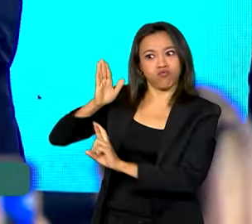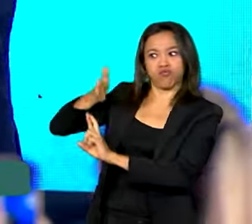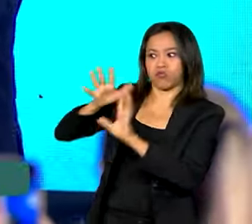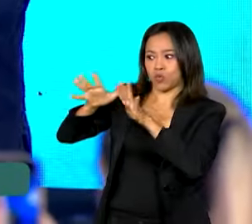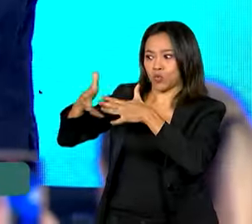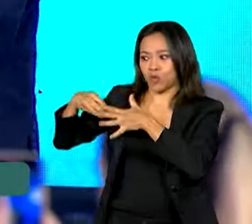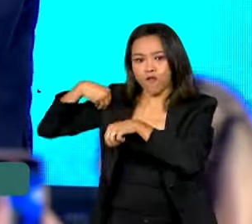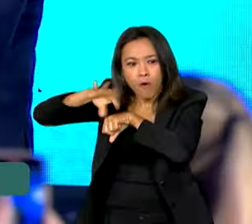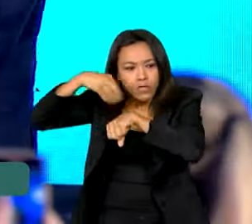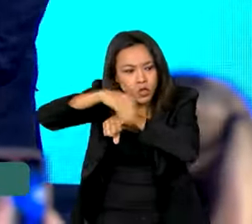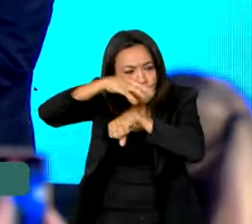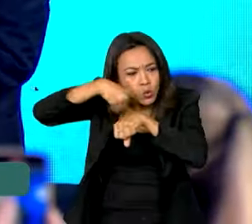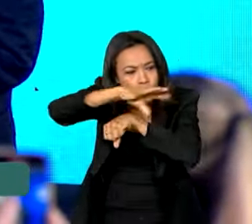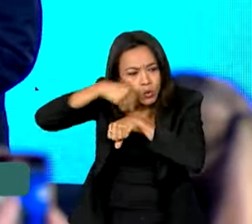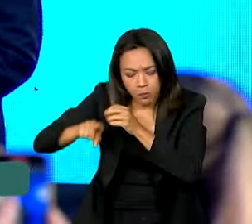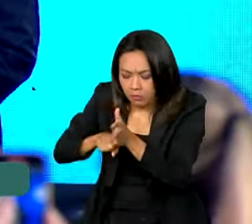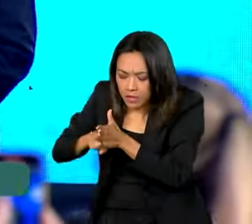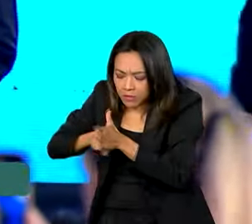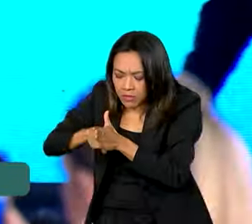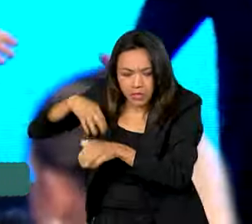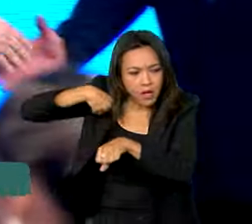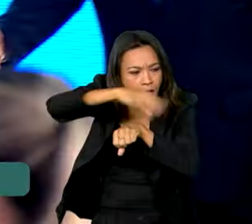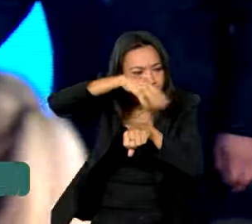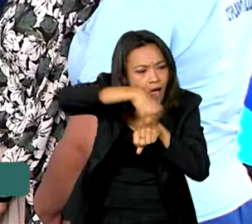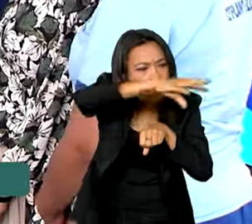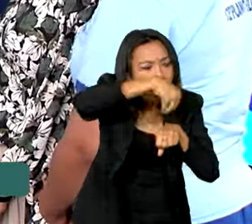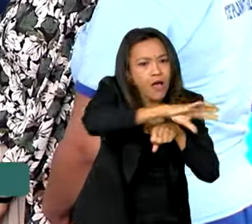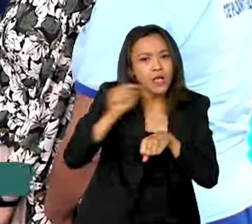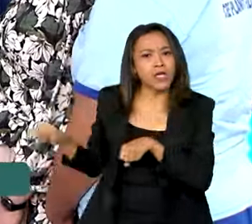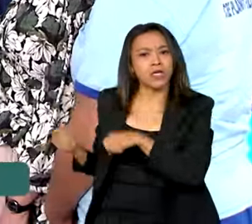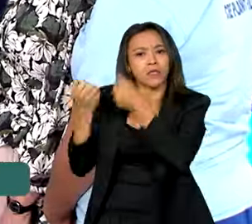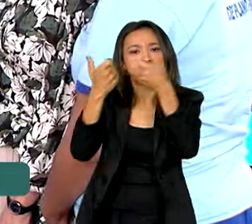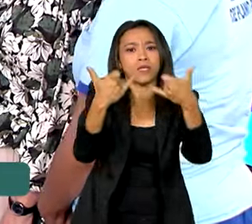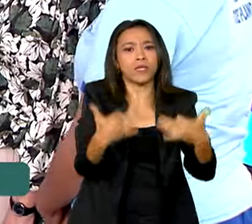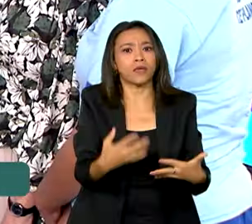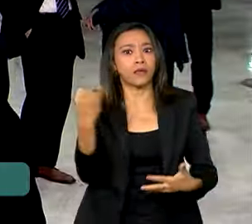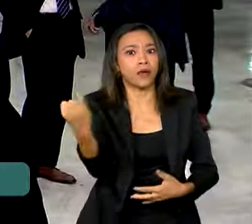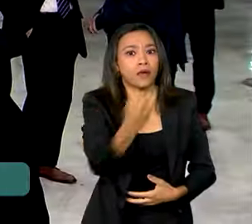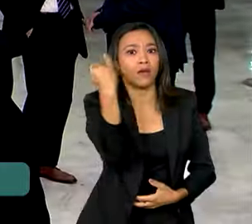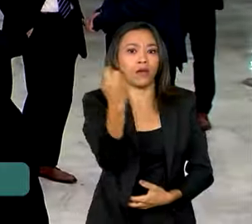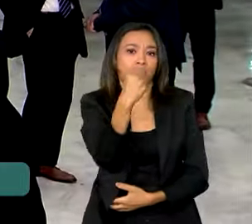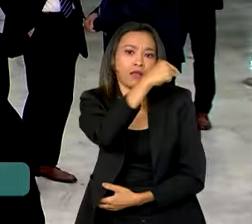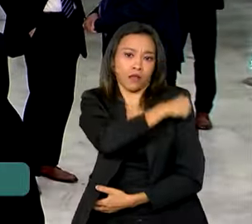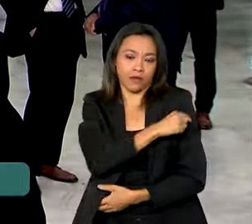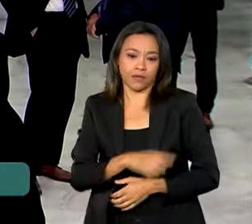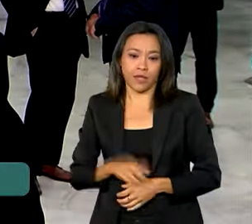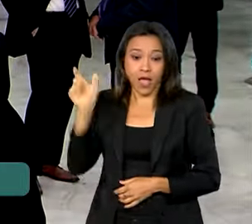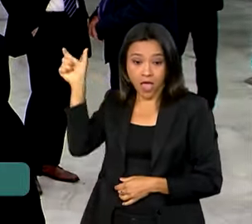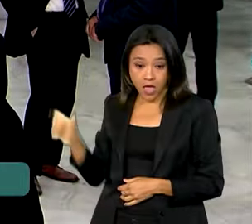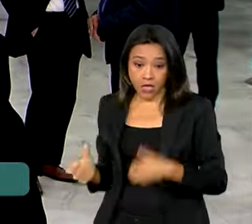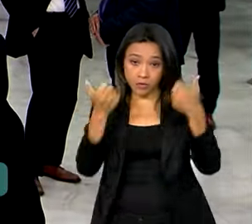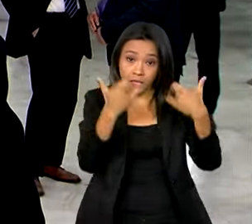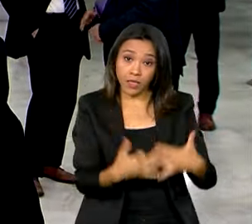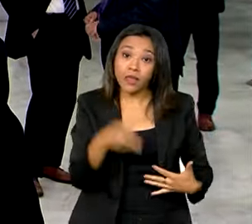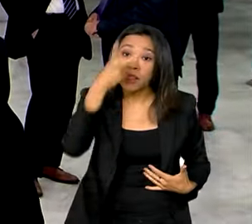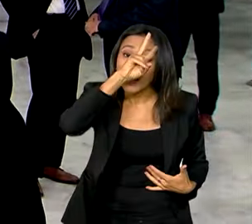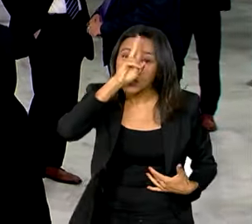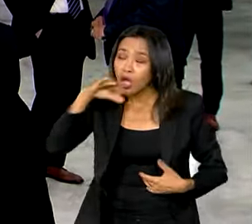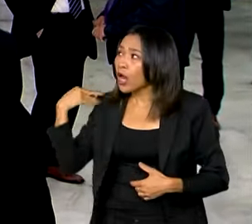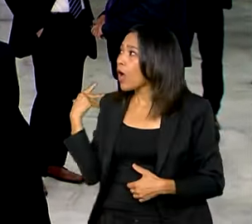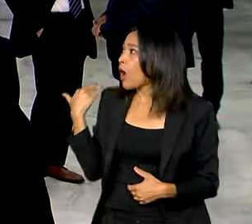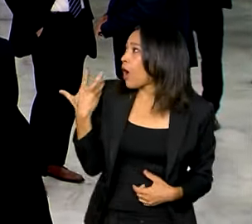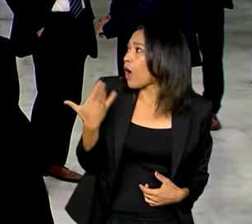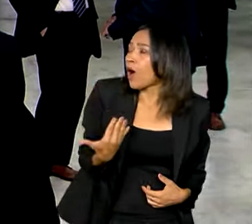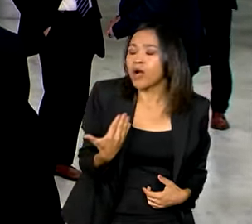divulgando informações científicas e falando sobre a importância da vacina. Na história da humanidade, a gente nunca teve uma vacina